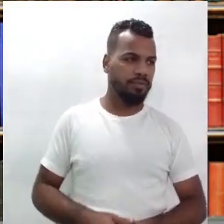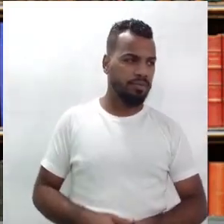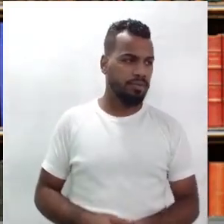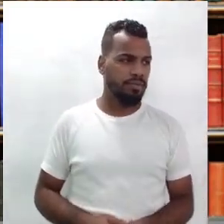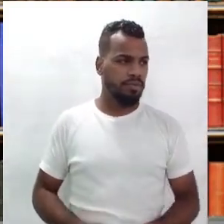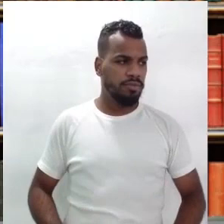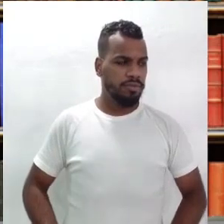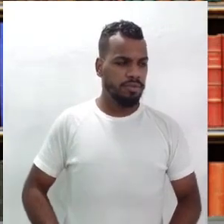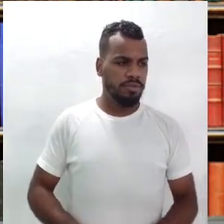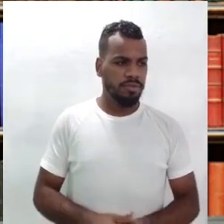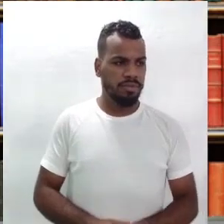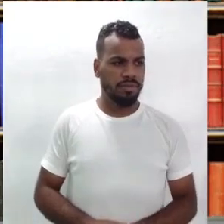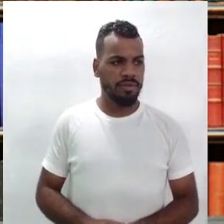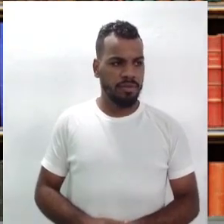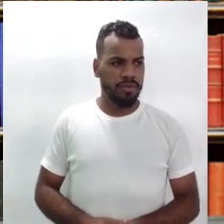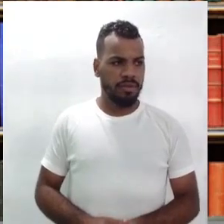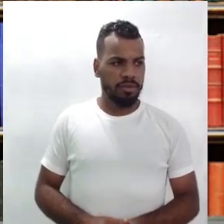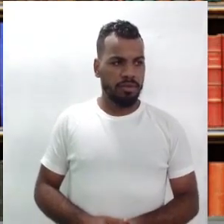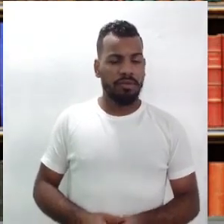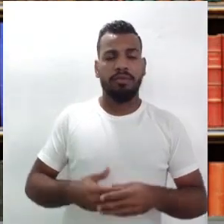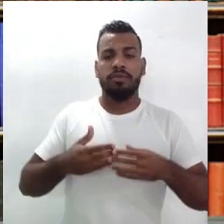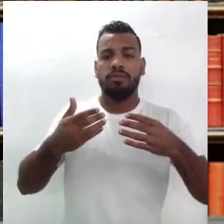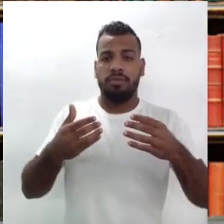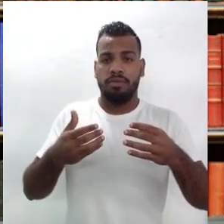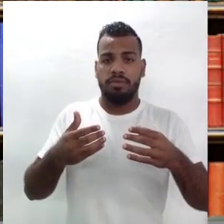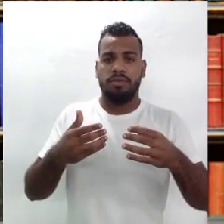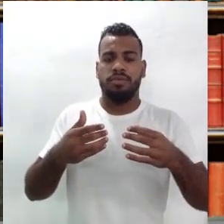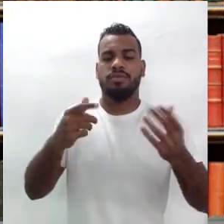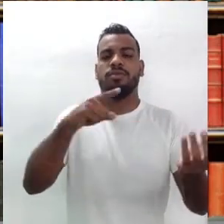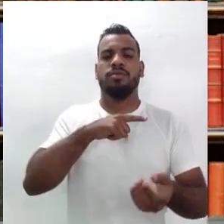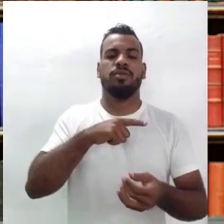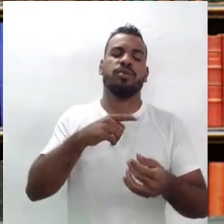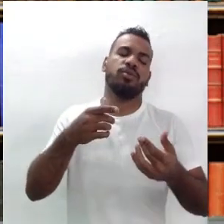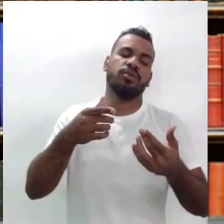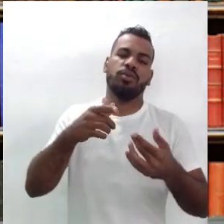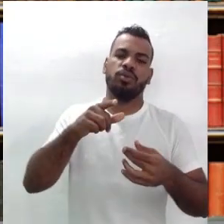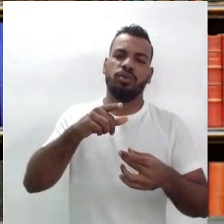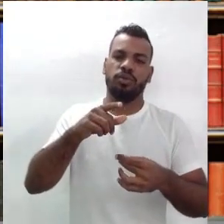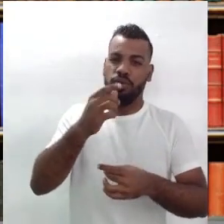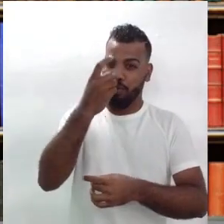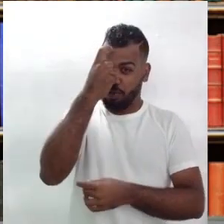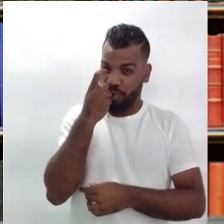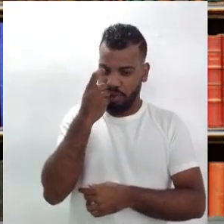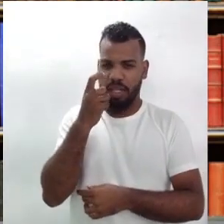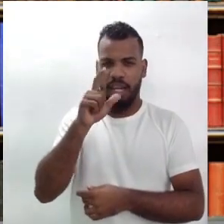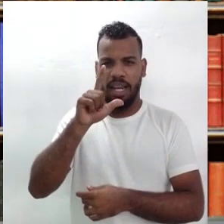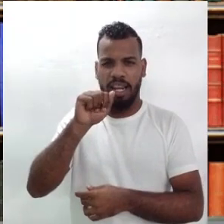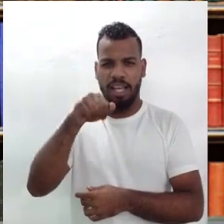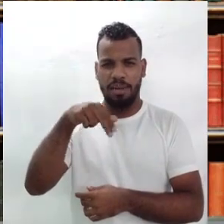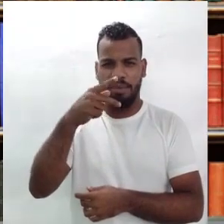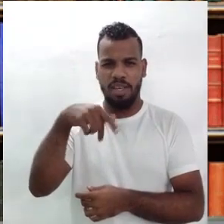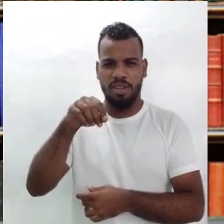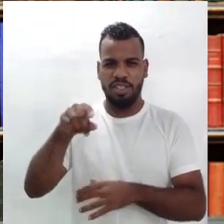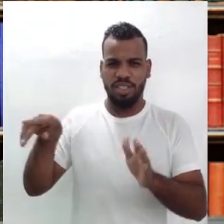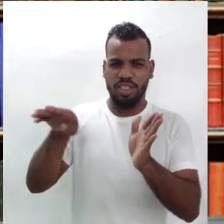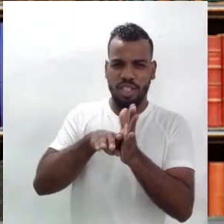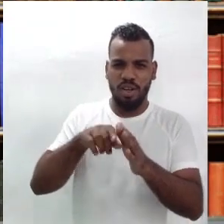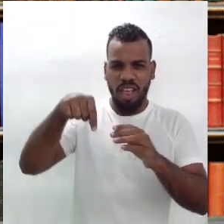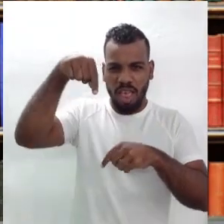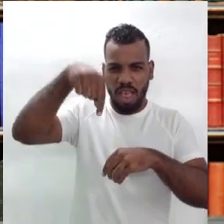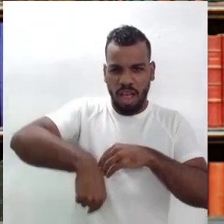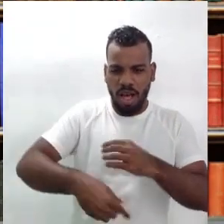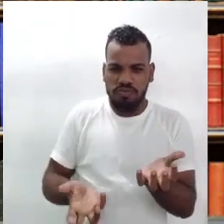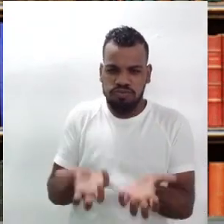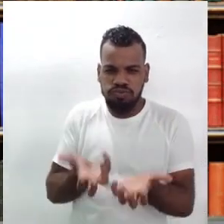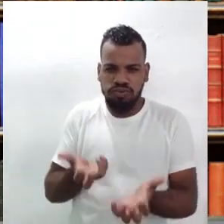lembrar alguns cordéis famosos na nordeste, você tem a chegada do ambião ao inferno, nós temos a mulher vingando